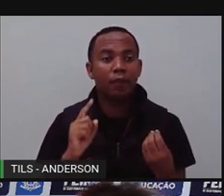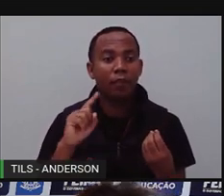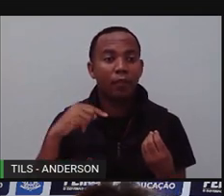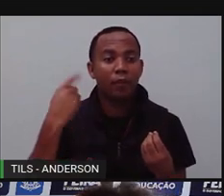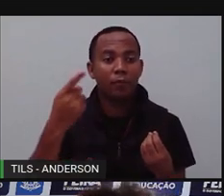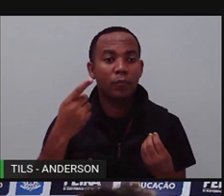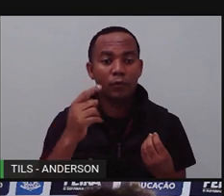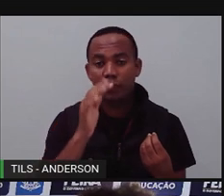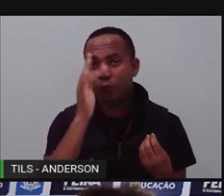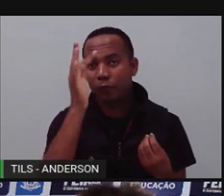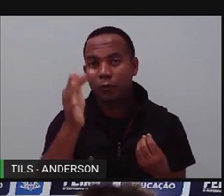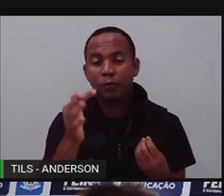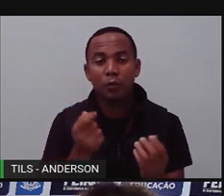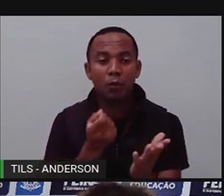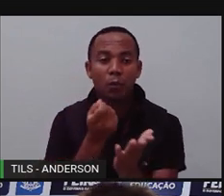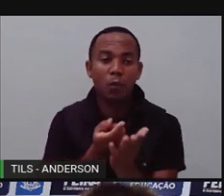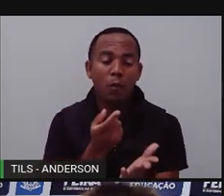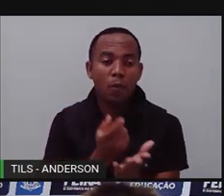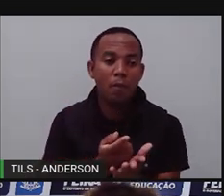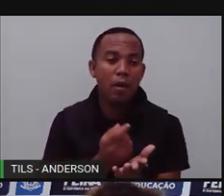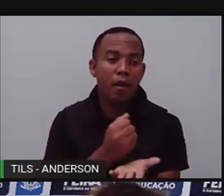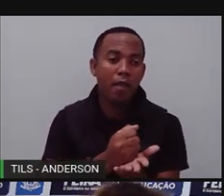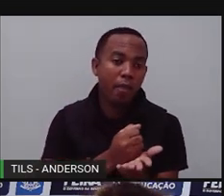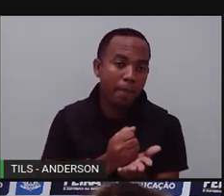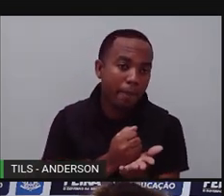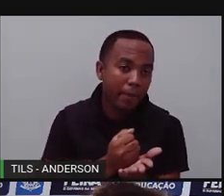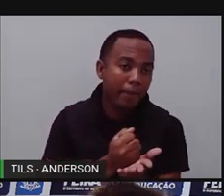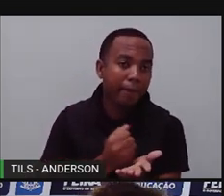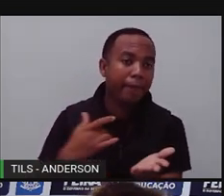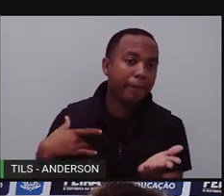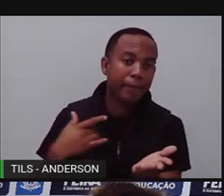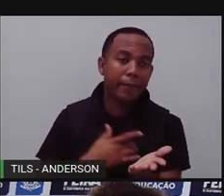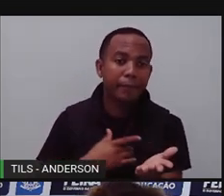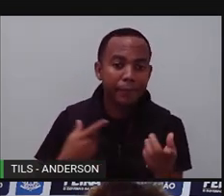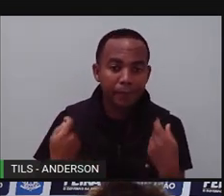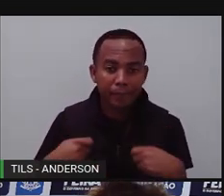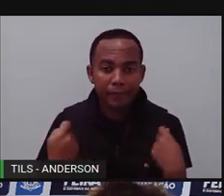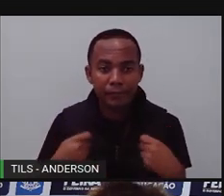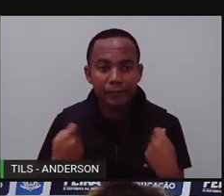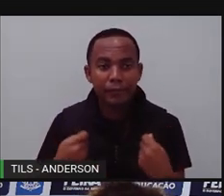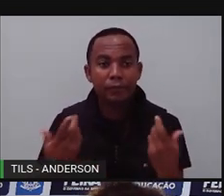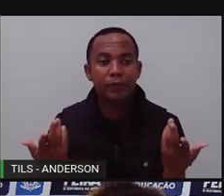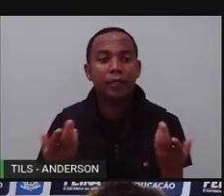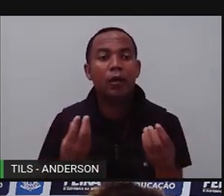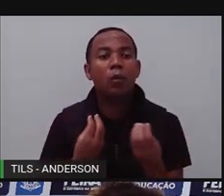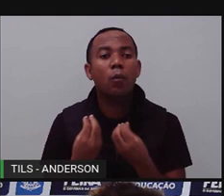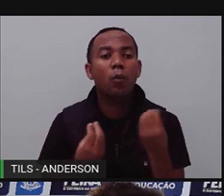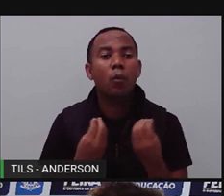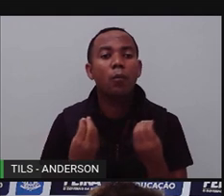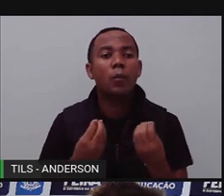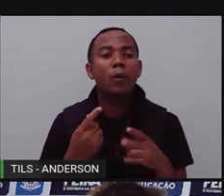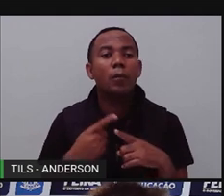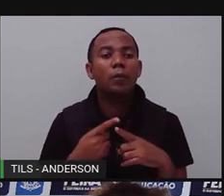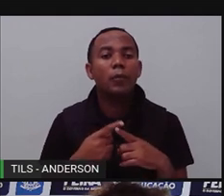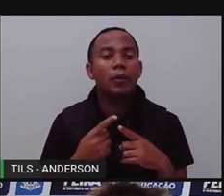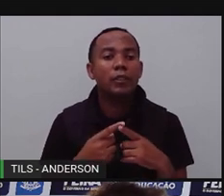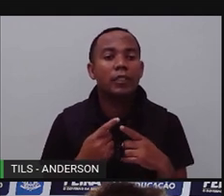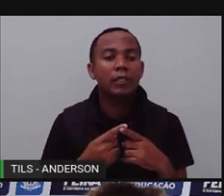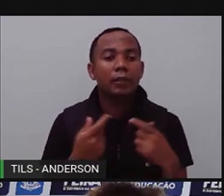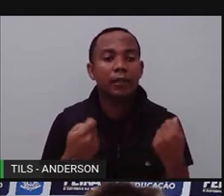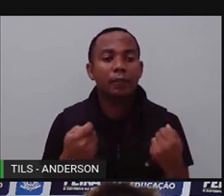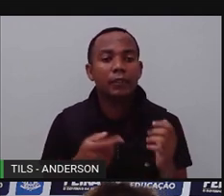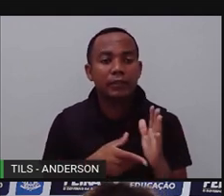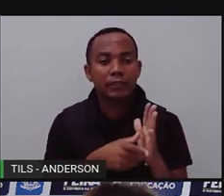preocupar com saúde. Justamente por quê? Porque a gente não cuidou da natureza. A gente não cuidou do nosso ecossistema.